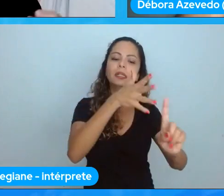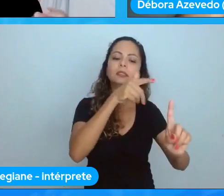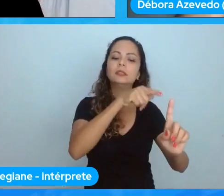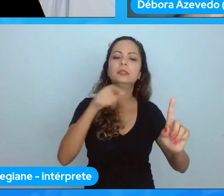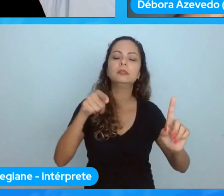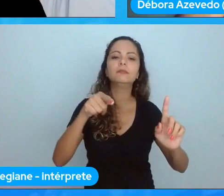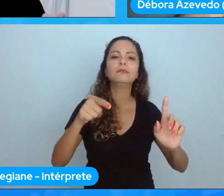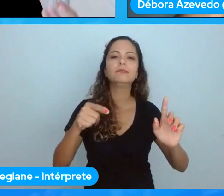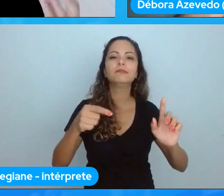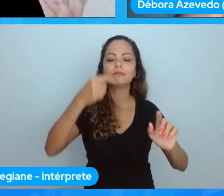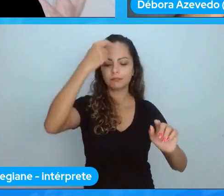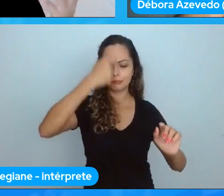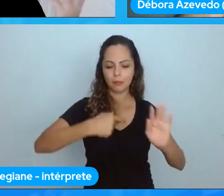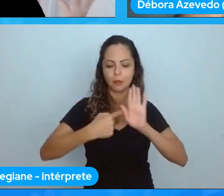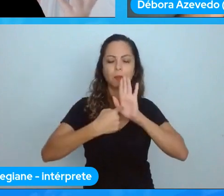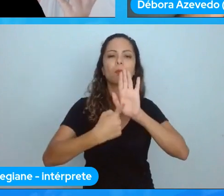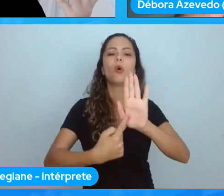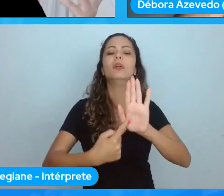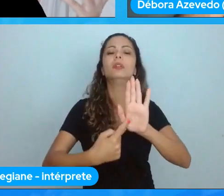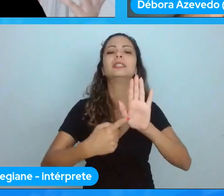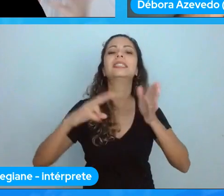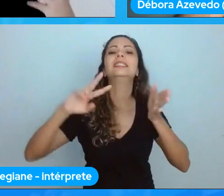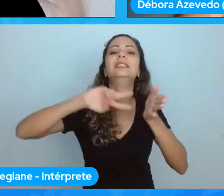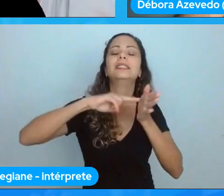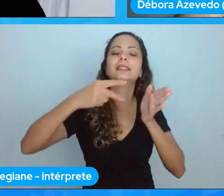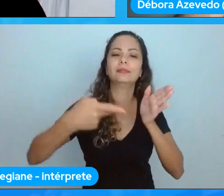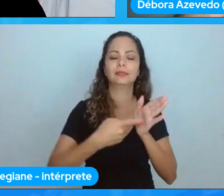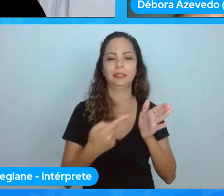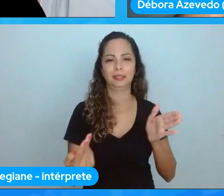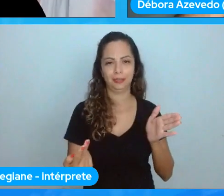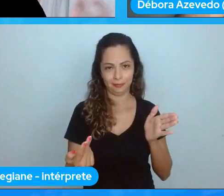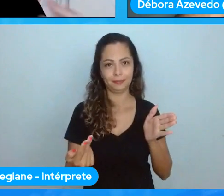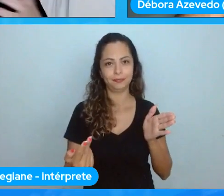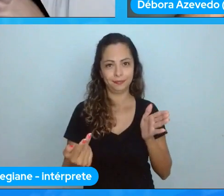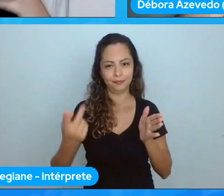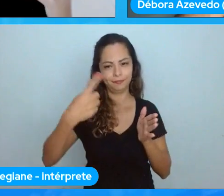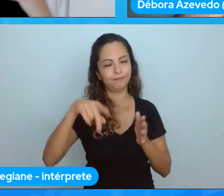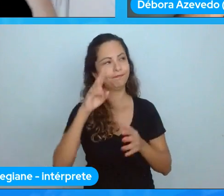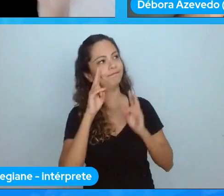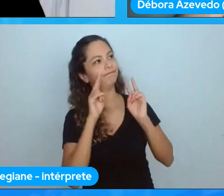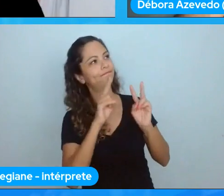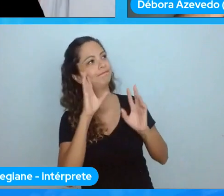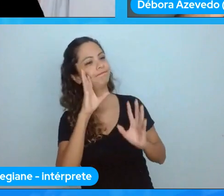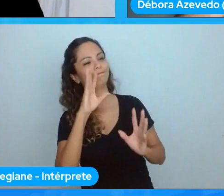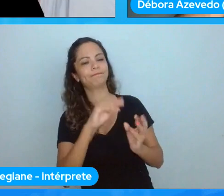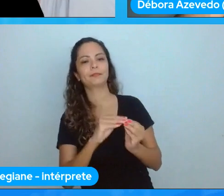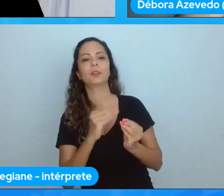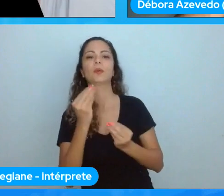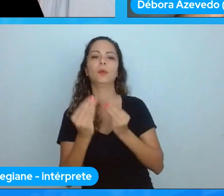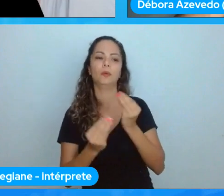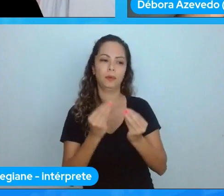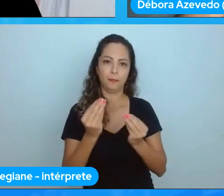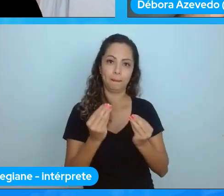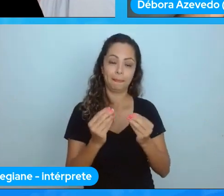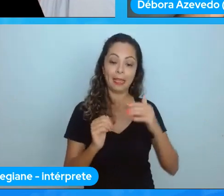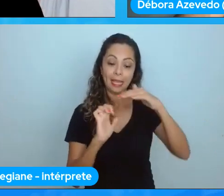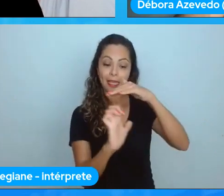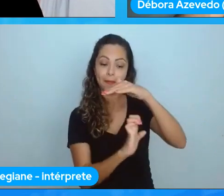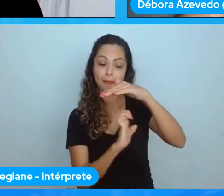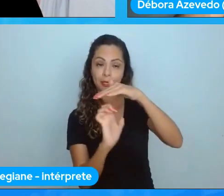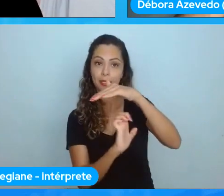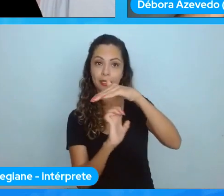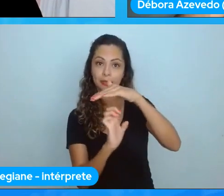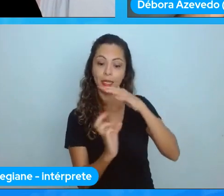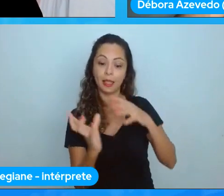são essas coisas assim o que é que quem compõe a sua empresa o que é que que mensagem essa está